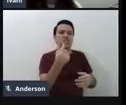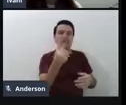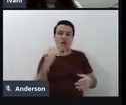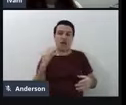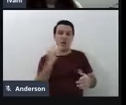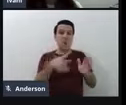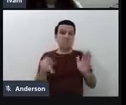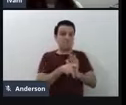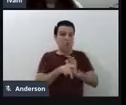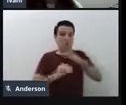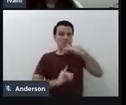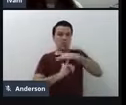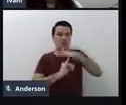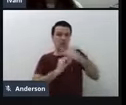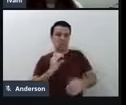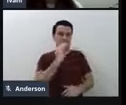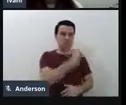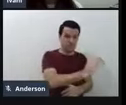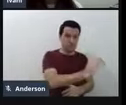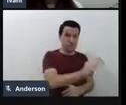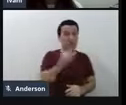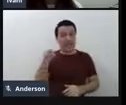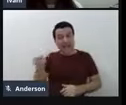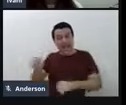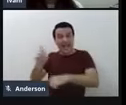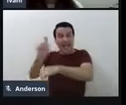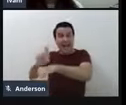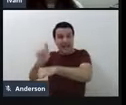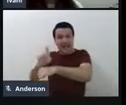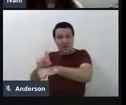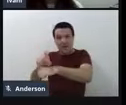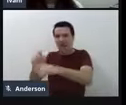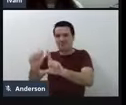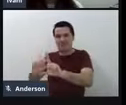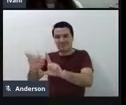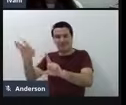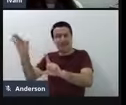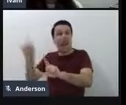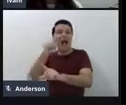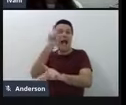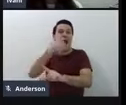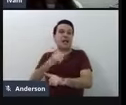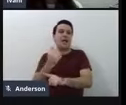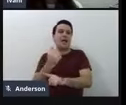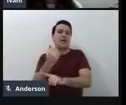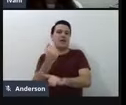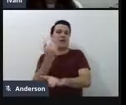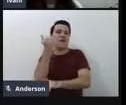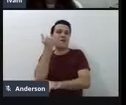instituição, e o do Campus Araranguá, então, construído através de